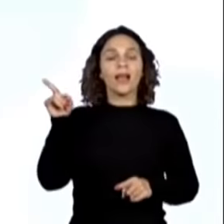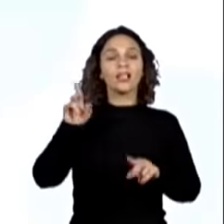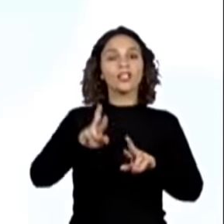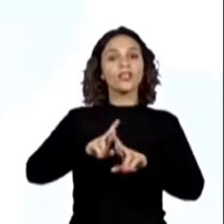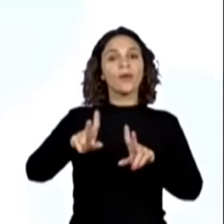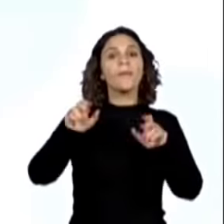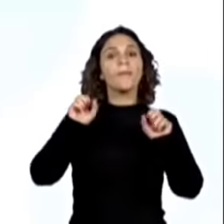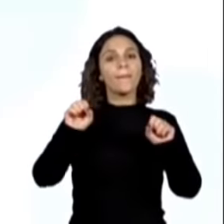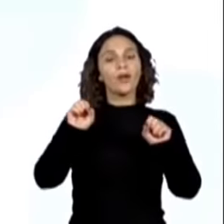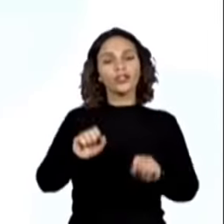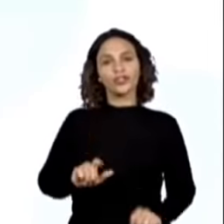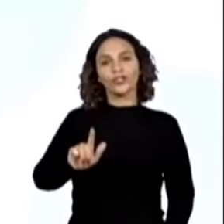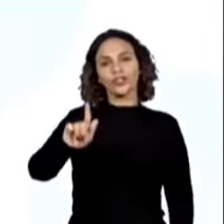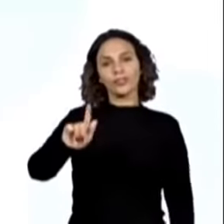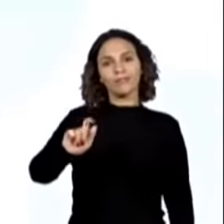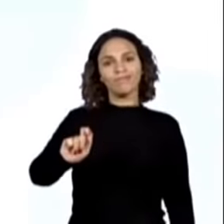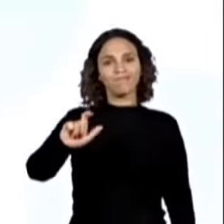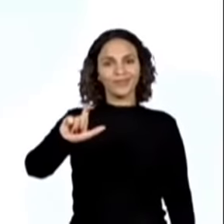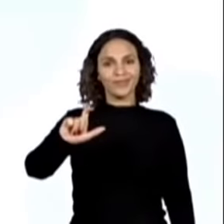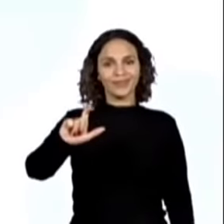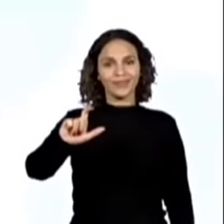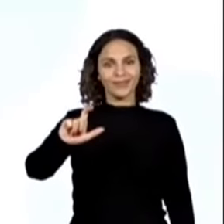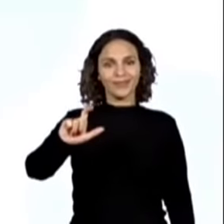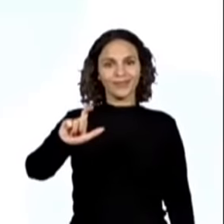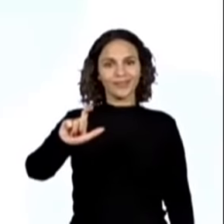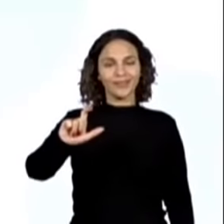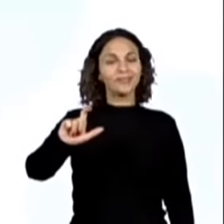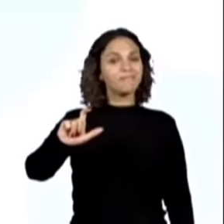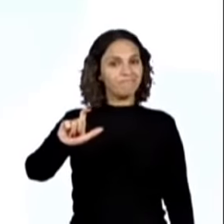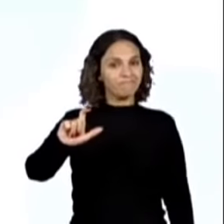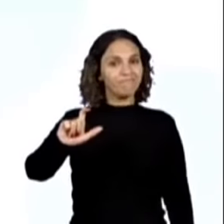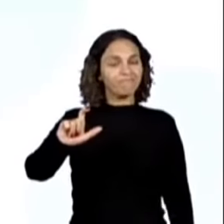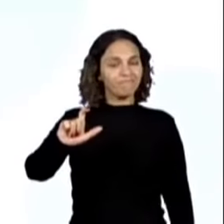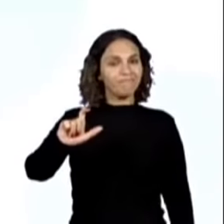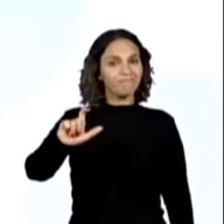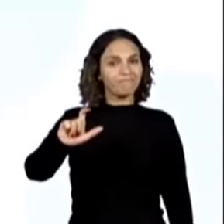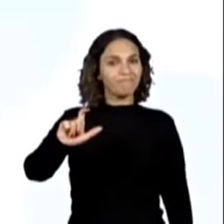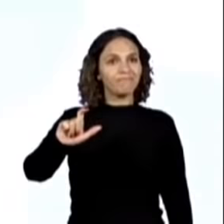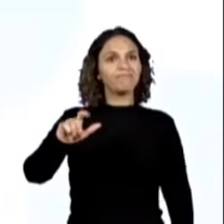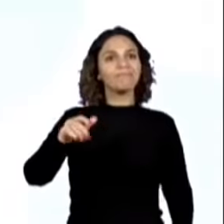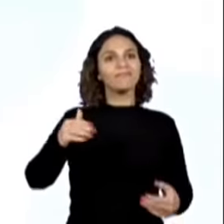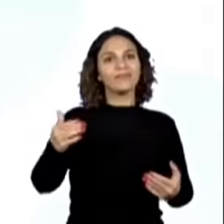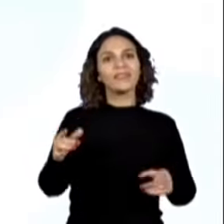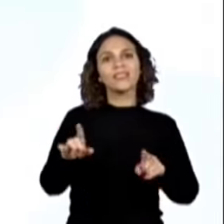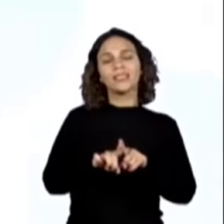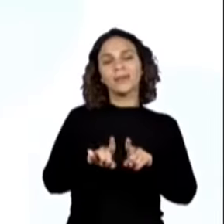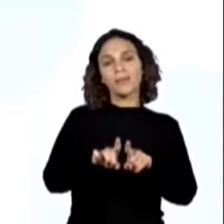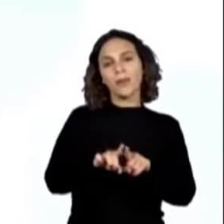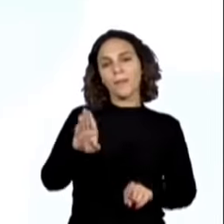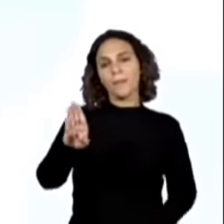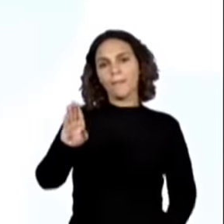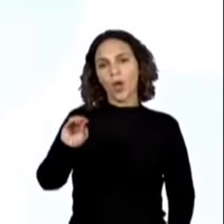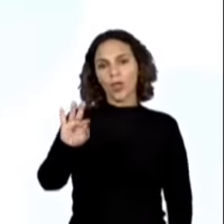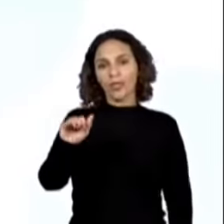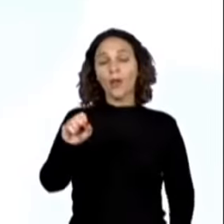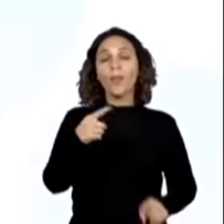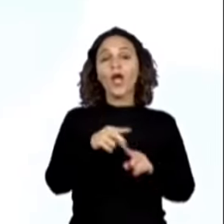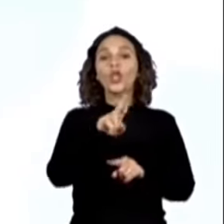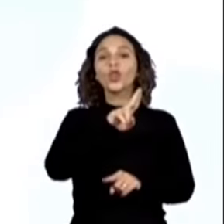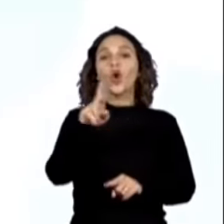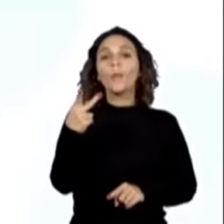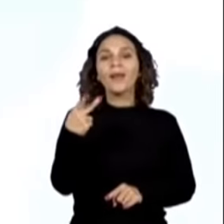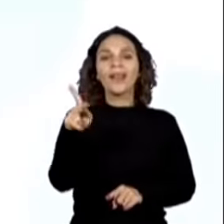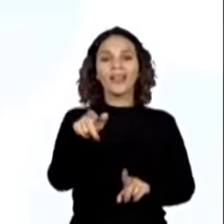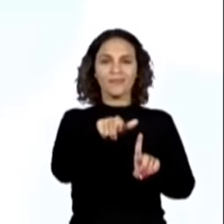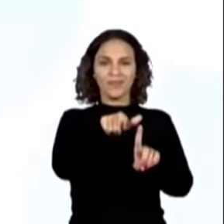Eu vou poder pôr G maiúsculo no lugar. E no botas também. A mesma coisa vai